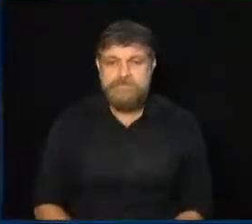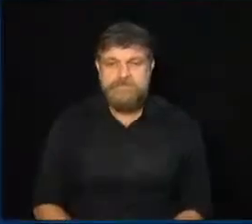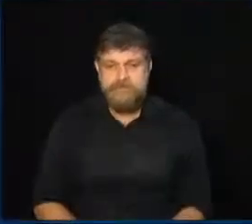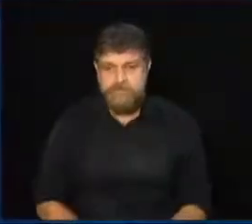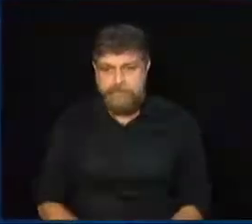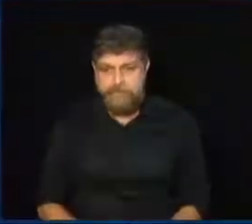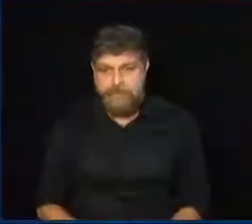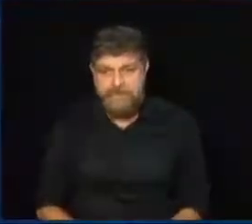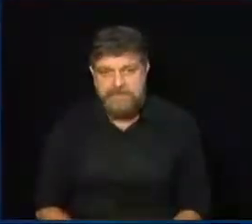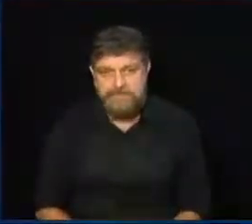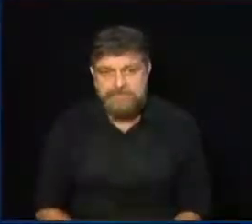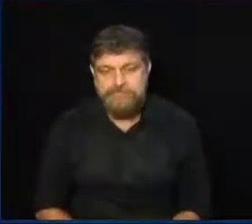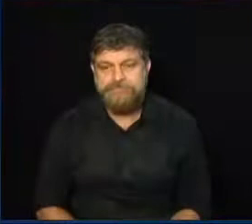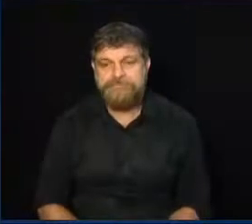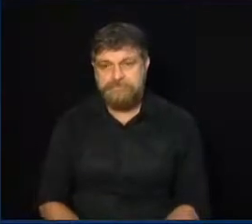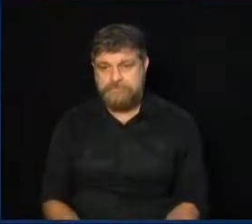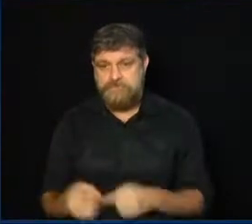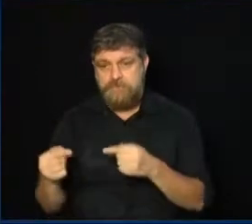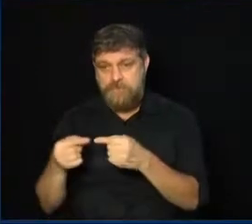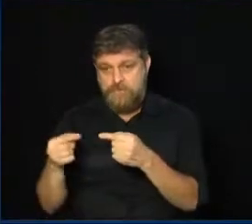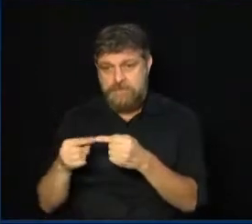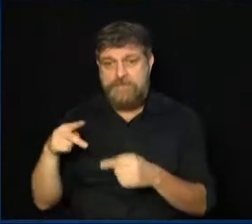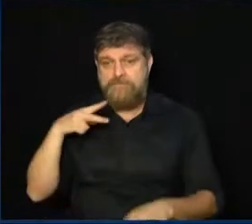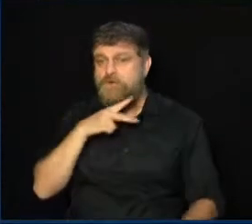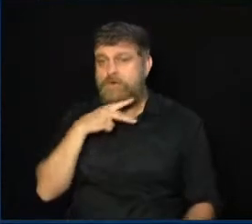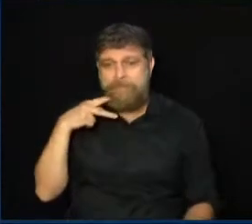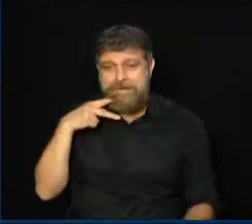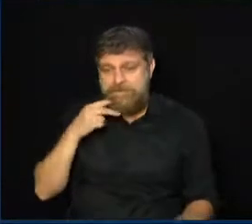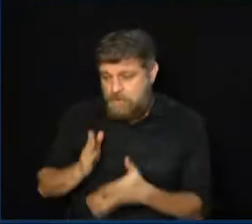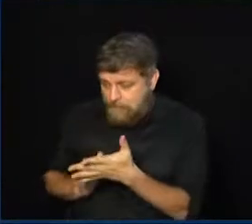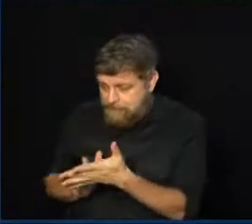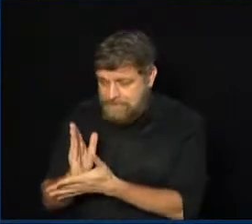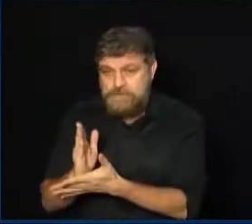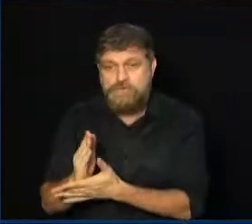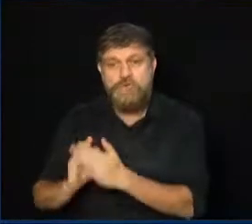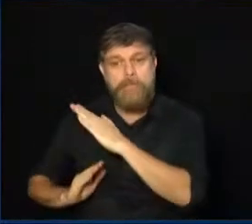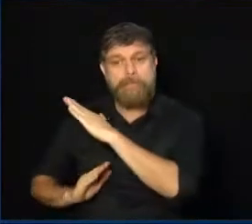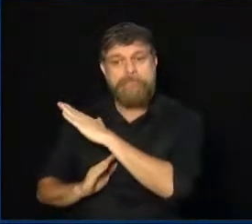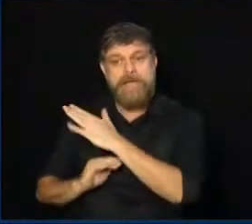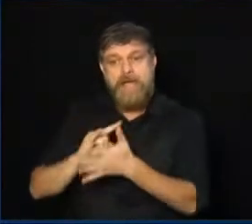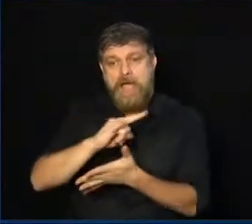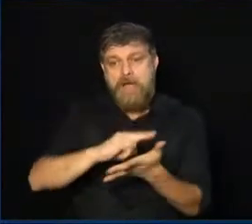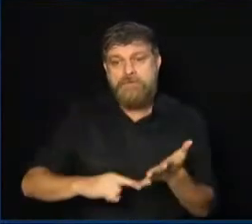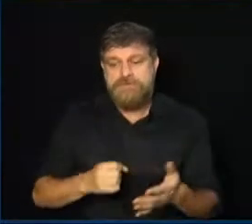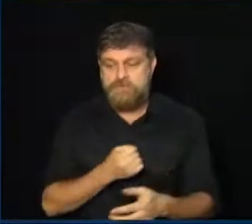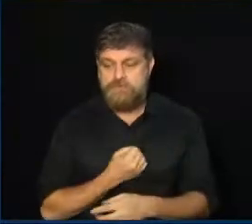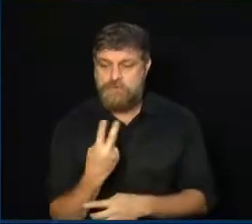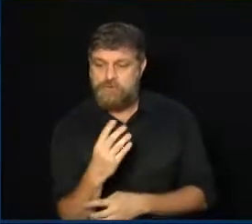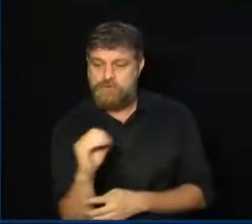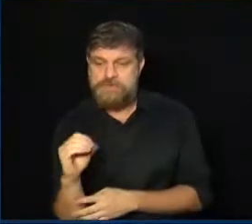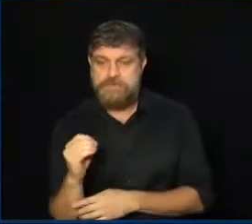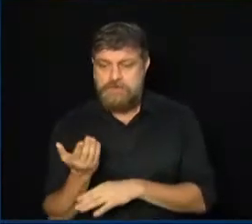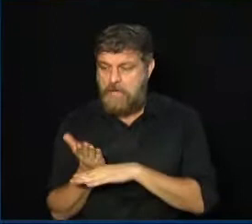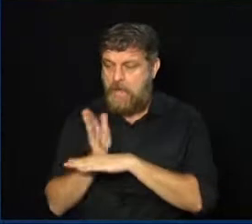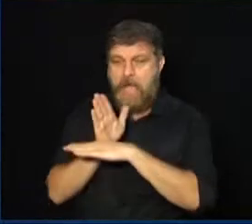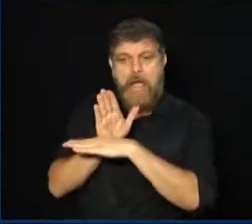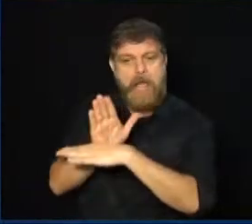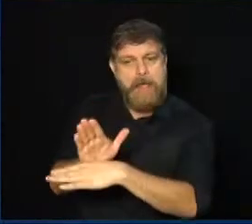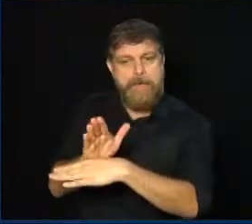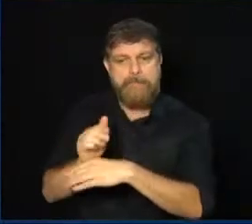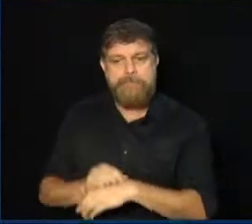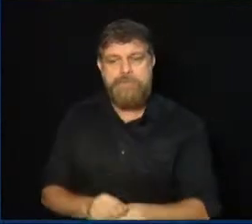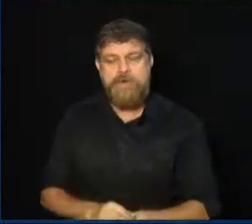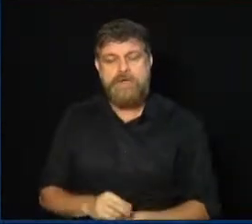De autoria do vereador Permínio Monteiro, foi aprovada na Câmara a moção número 200, que apoia o evento Outubro